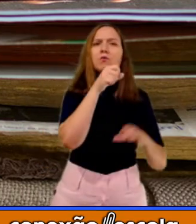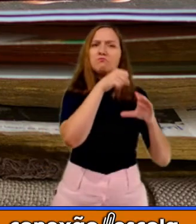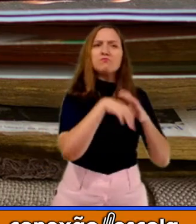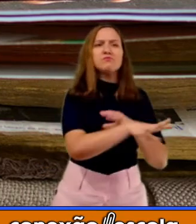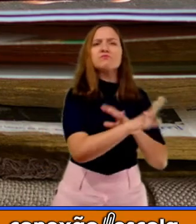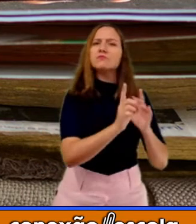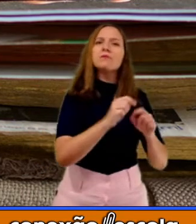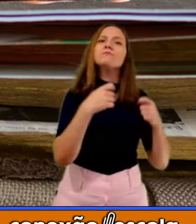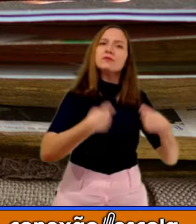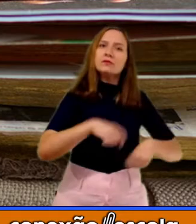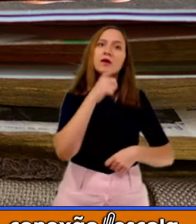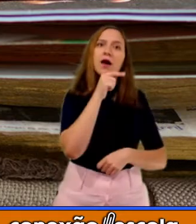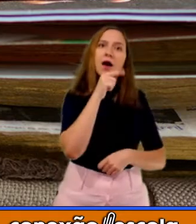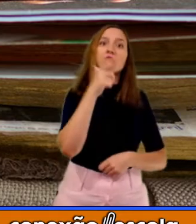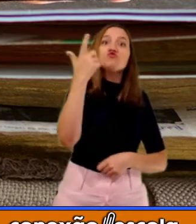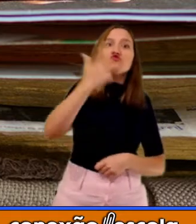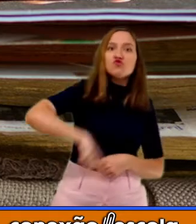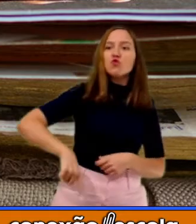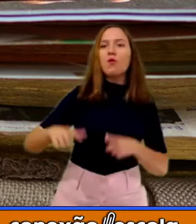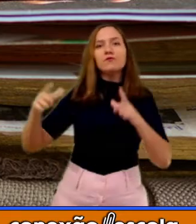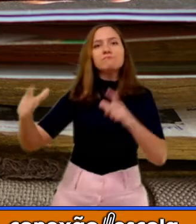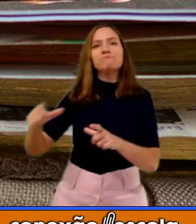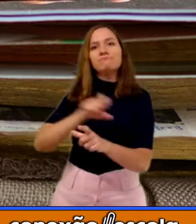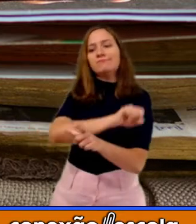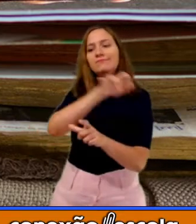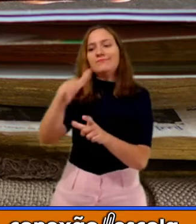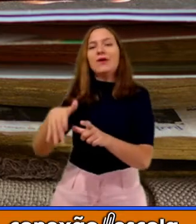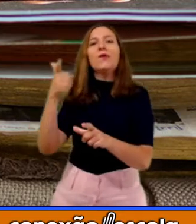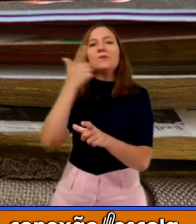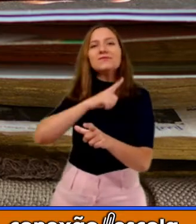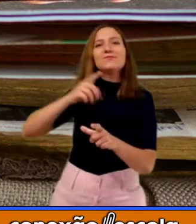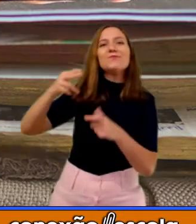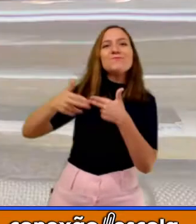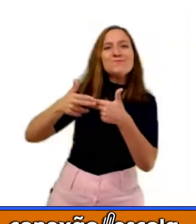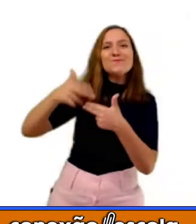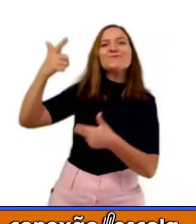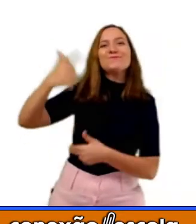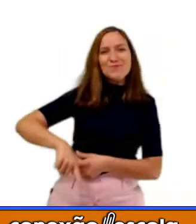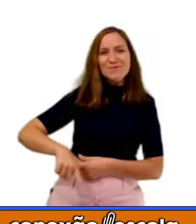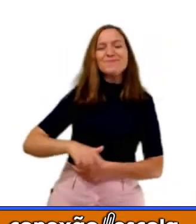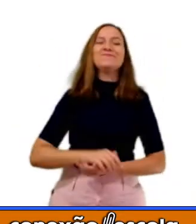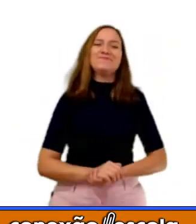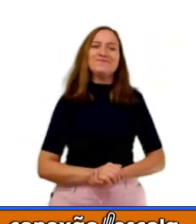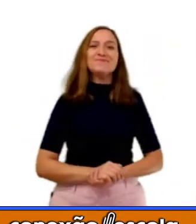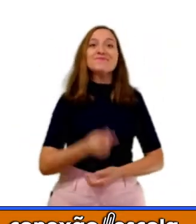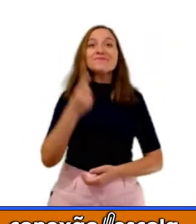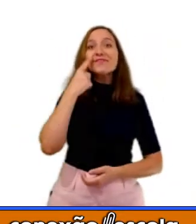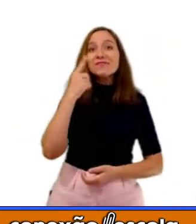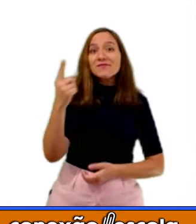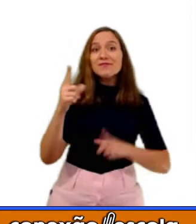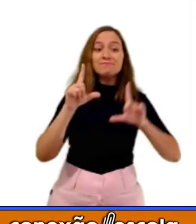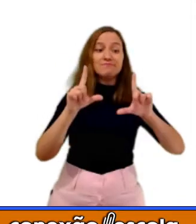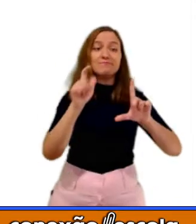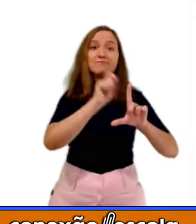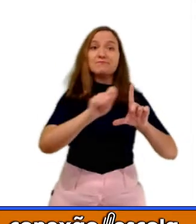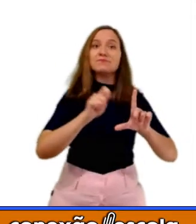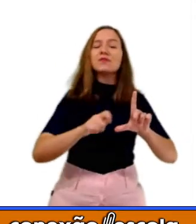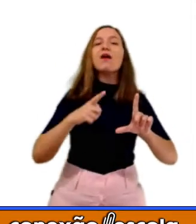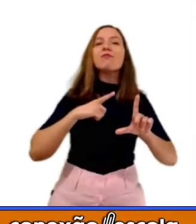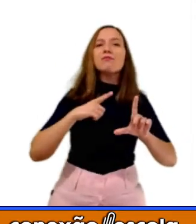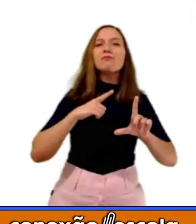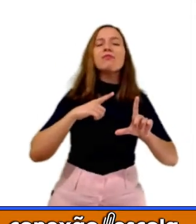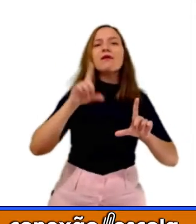que foi usada. Então, vamos analisar esse bilhete. Ele tem um destinatário. Quem é o destinatário?